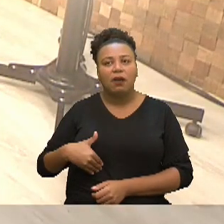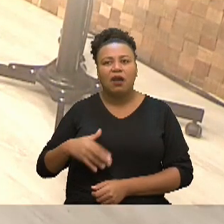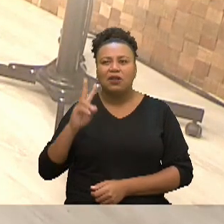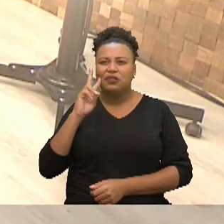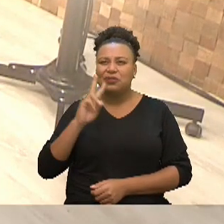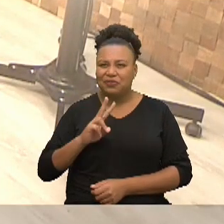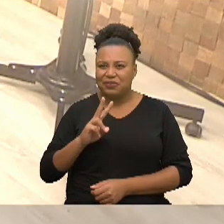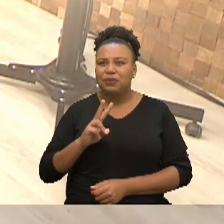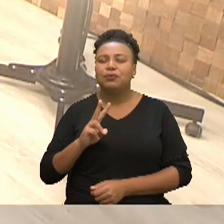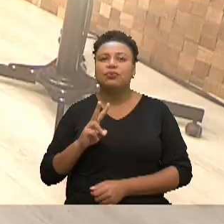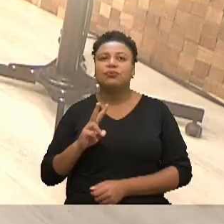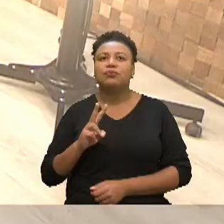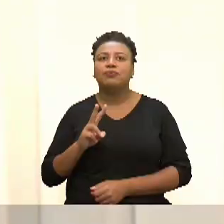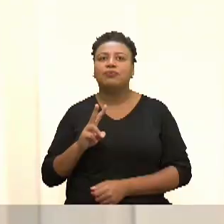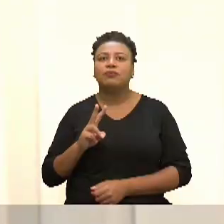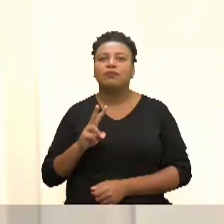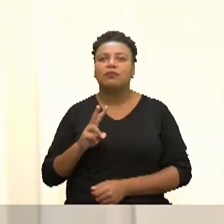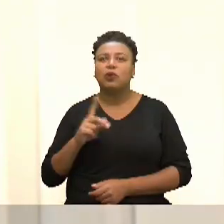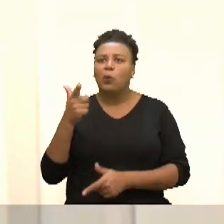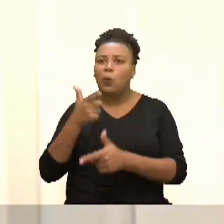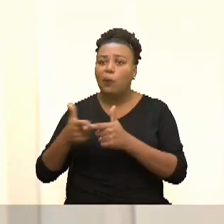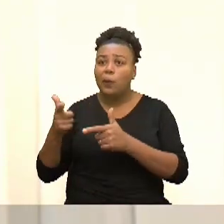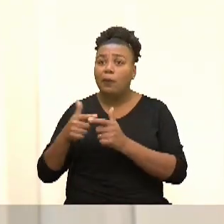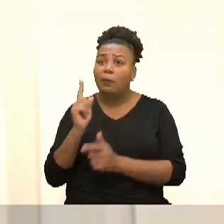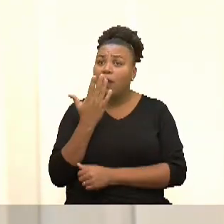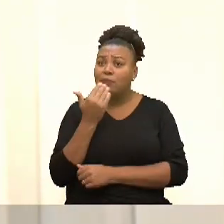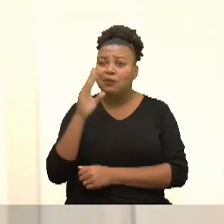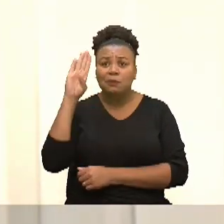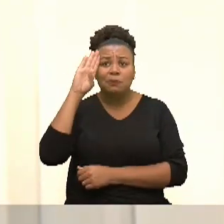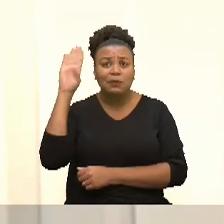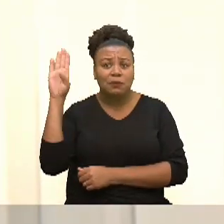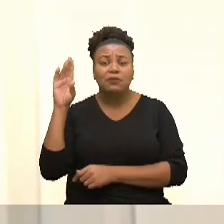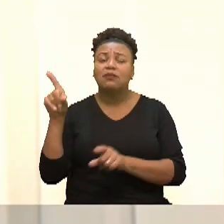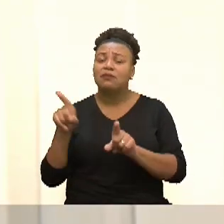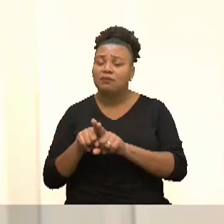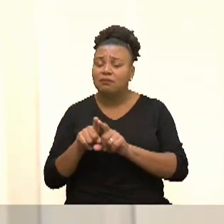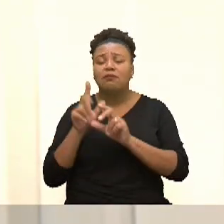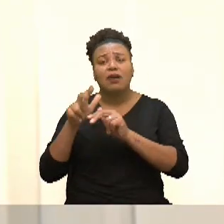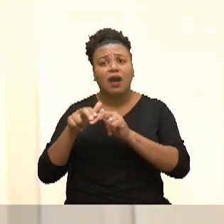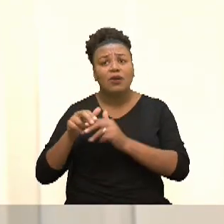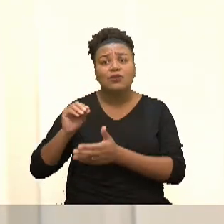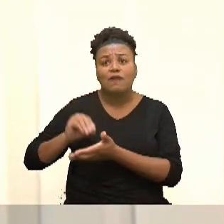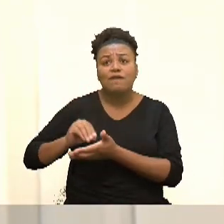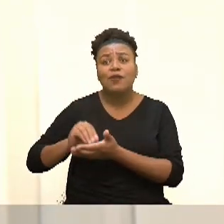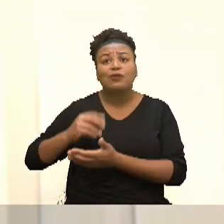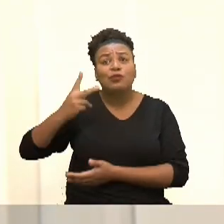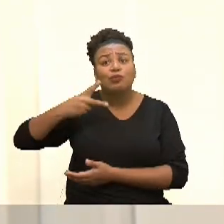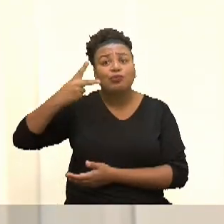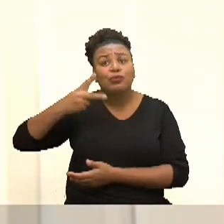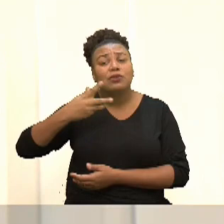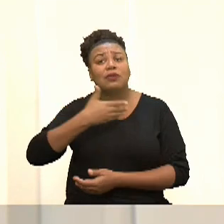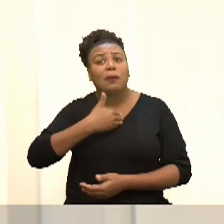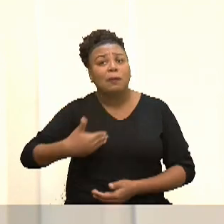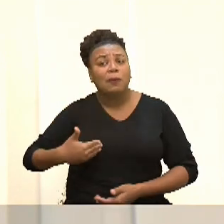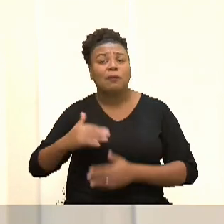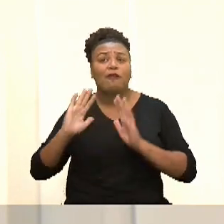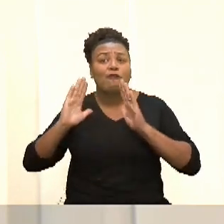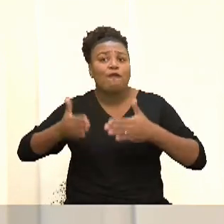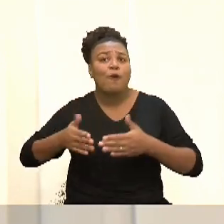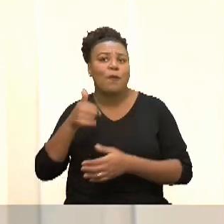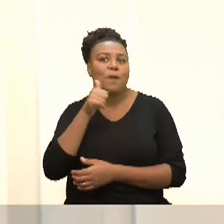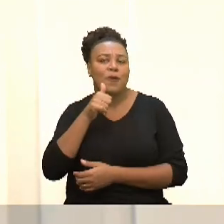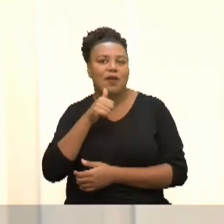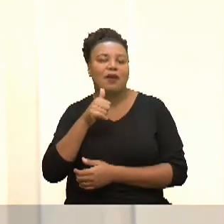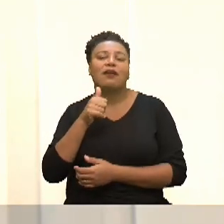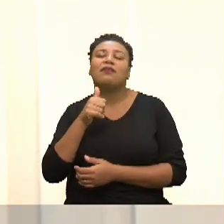viu que a problemática é alimentar principalmente também em razão da falta de política pública para as mulheres que